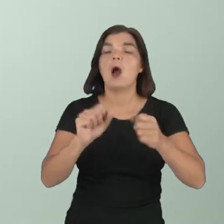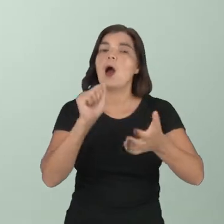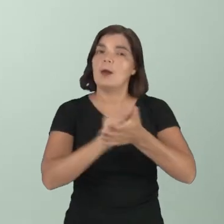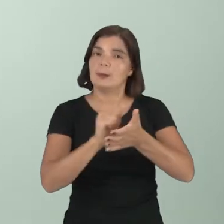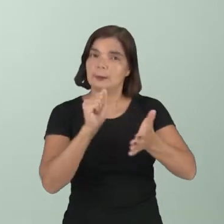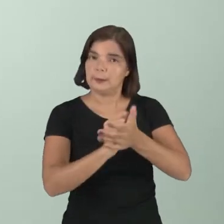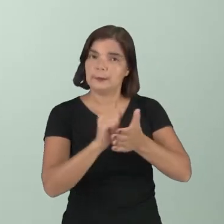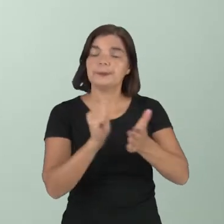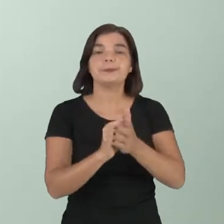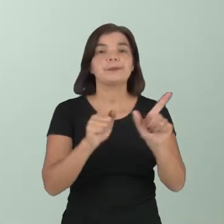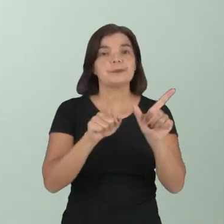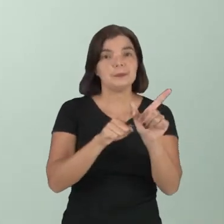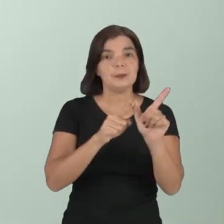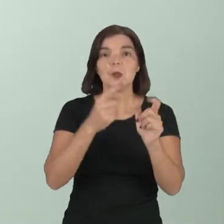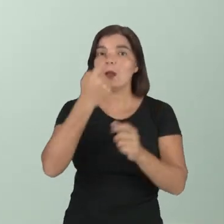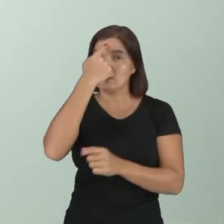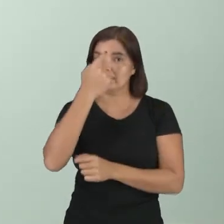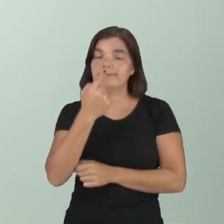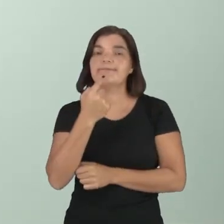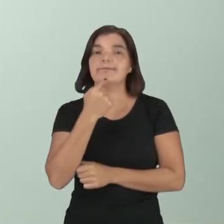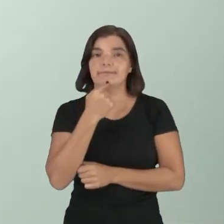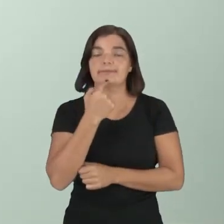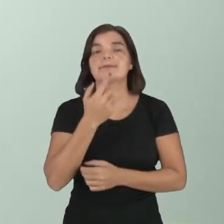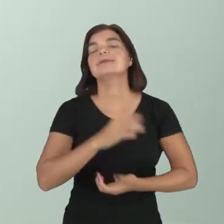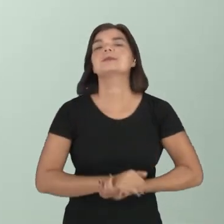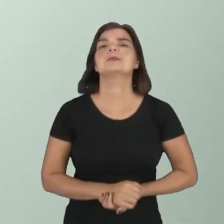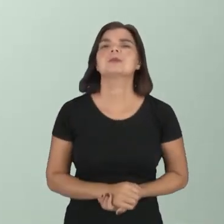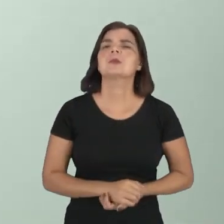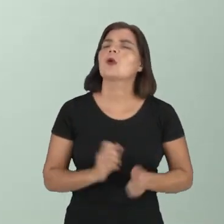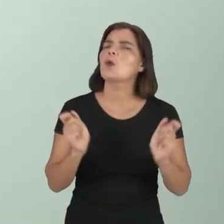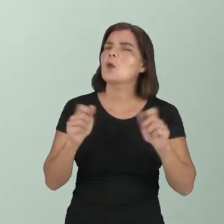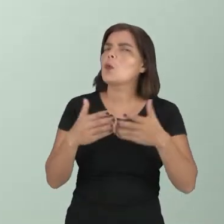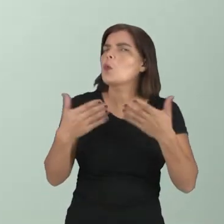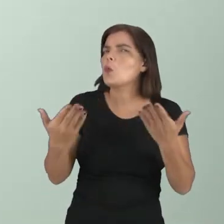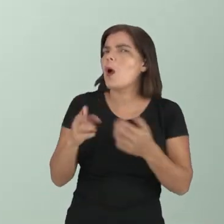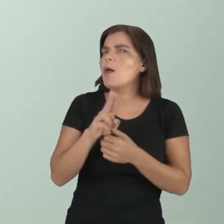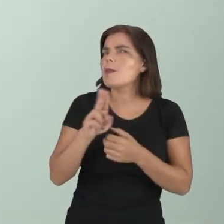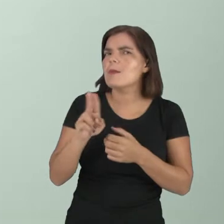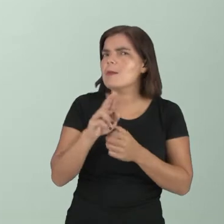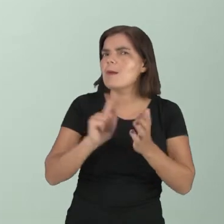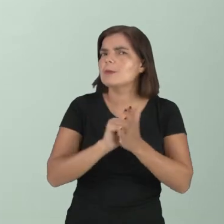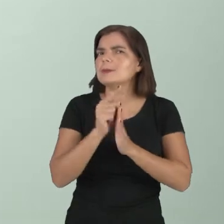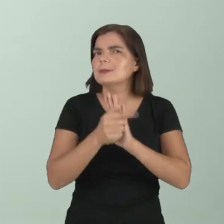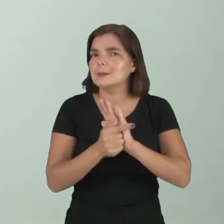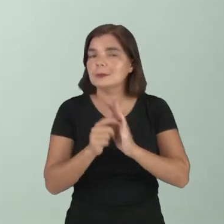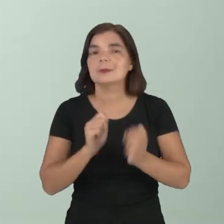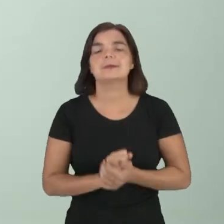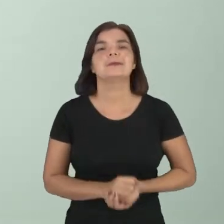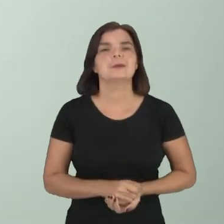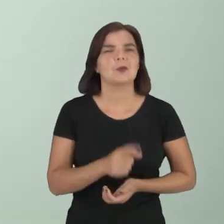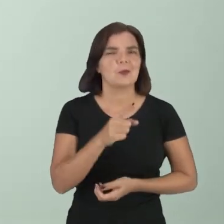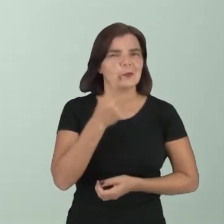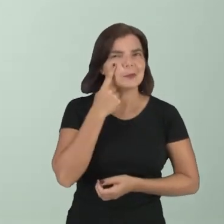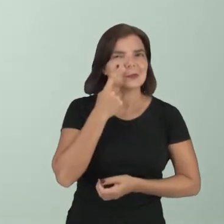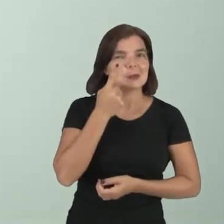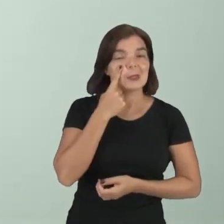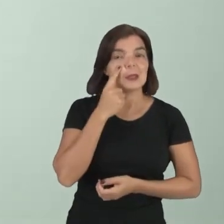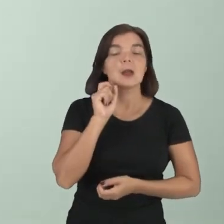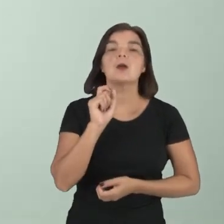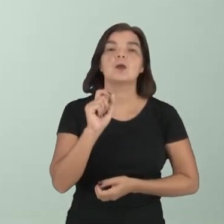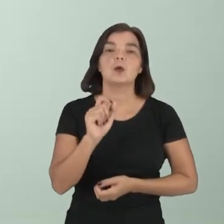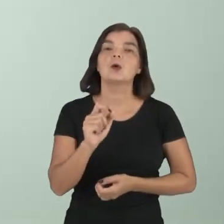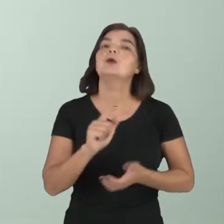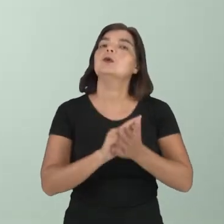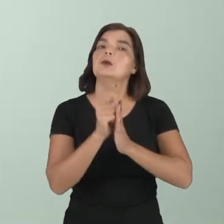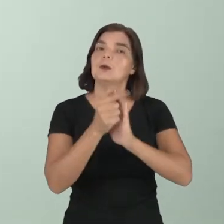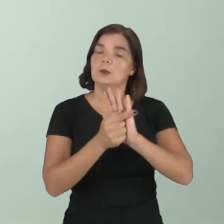a verbal, palavras, e a não verbal, as imagens. E qual é o nome desse gênero textual? Você observa que